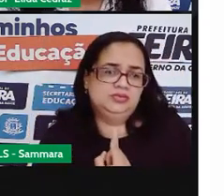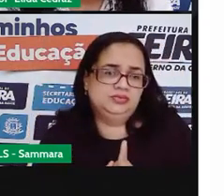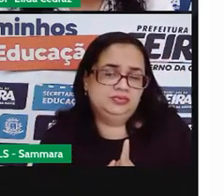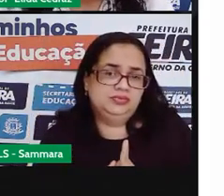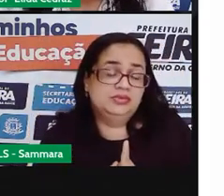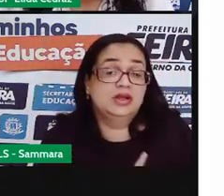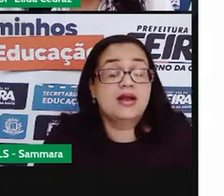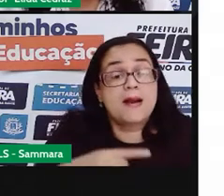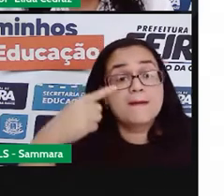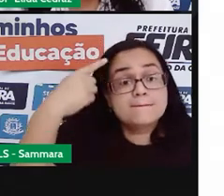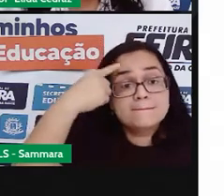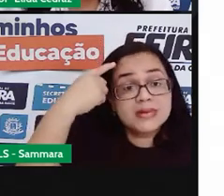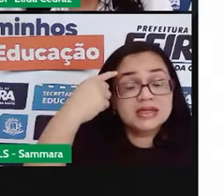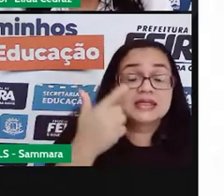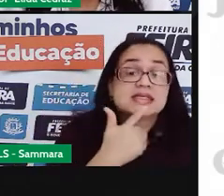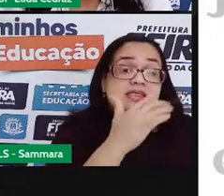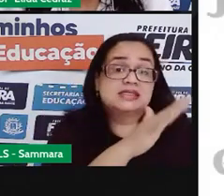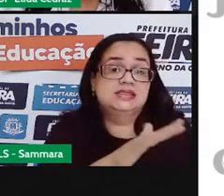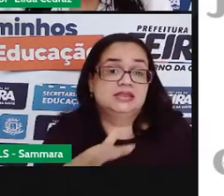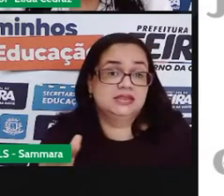disseram as crianças.